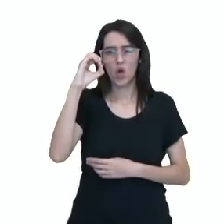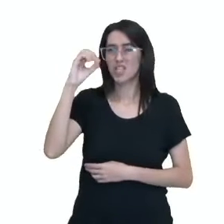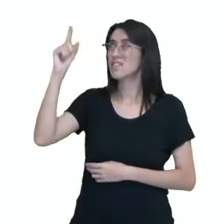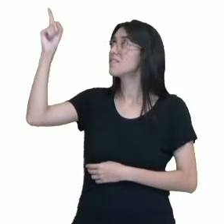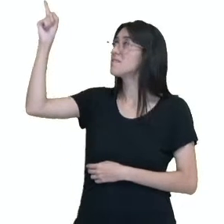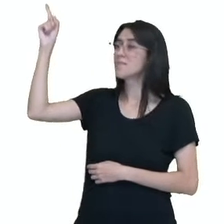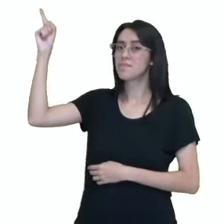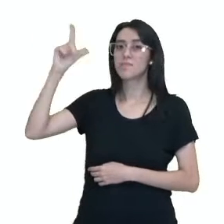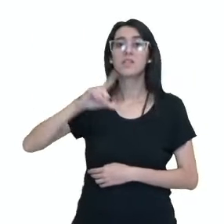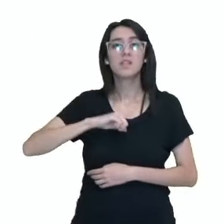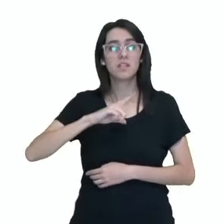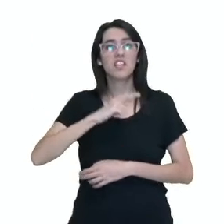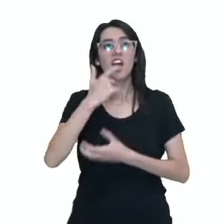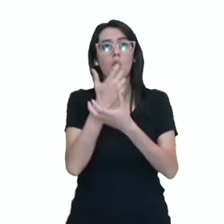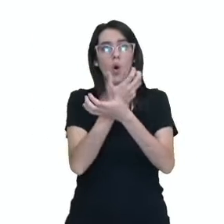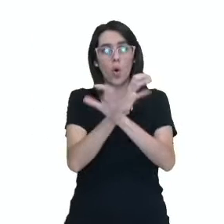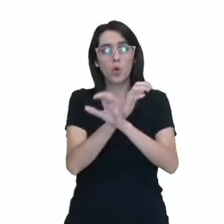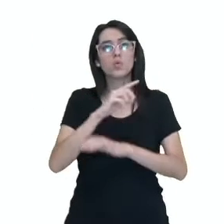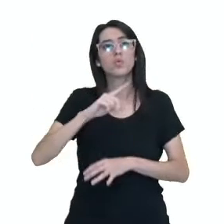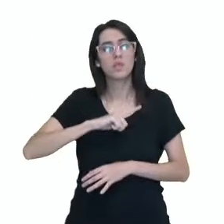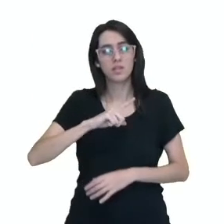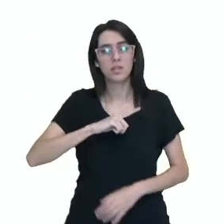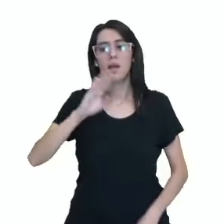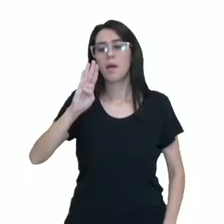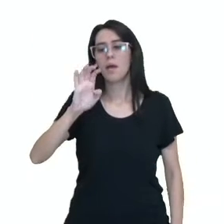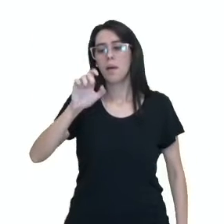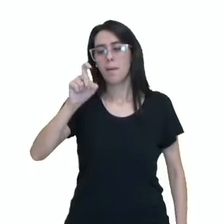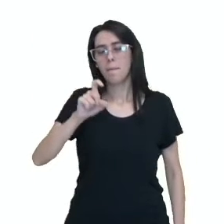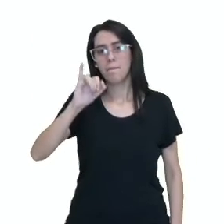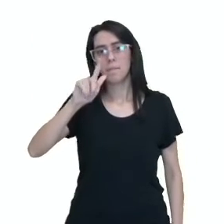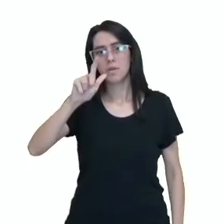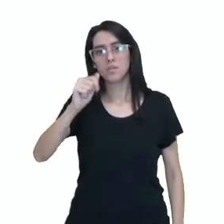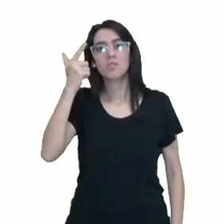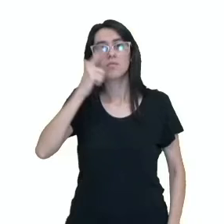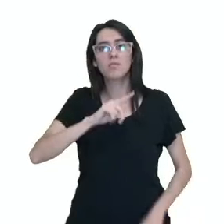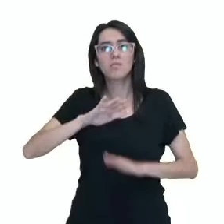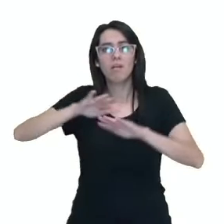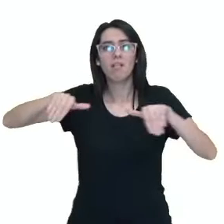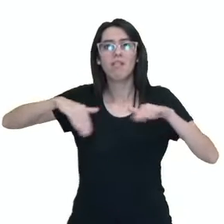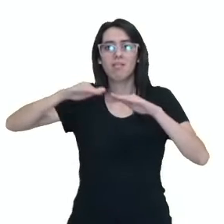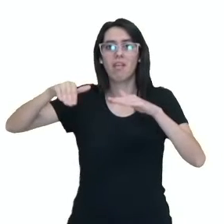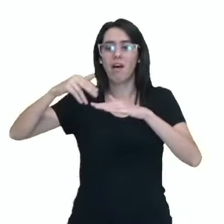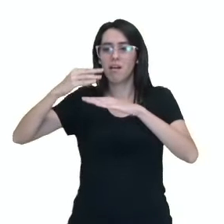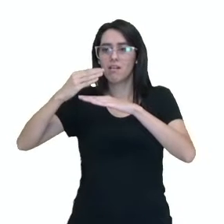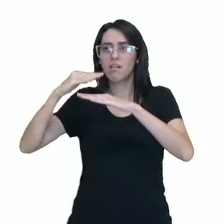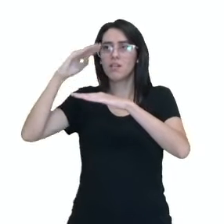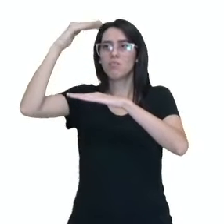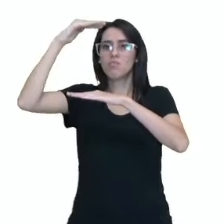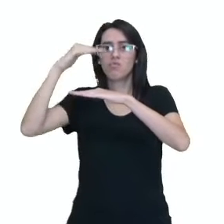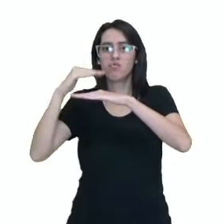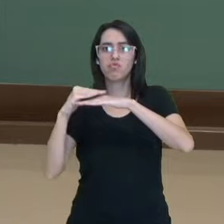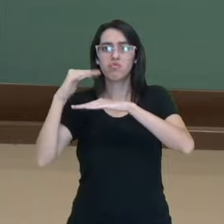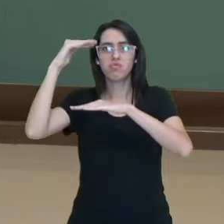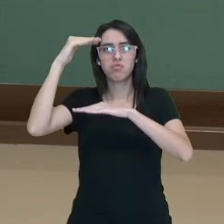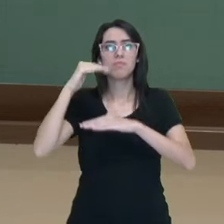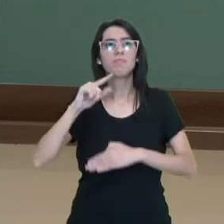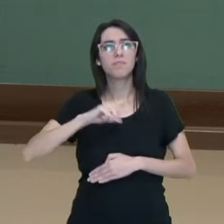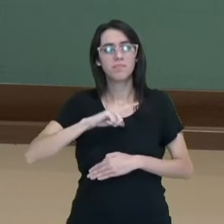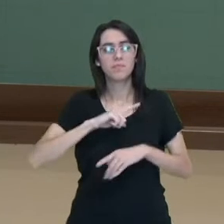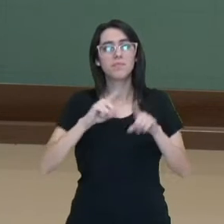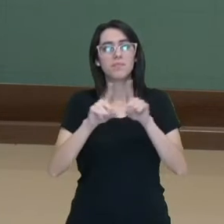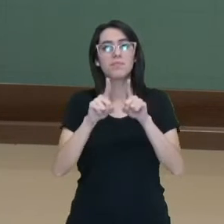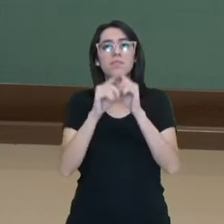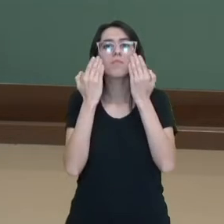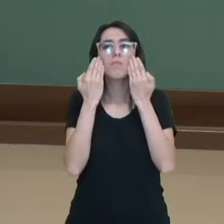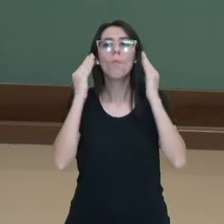aqueles que tem esqueleto ósseo, eles vão possuir a bexiga natatória, que ajuda na flutuabilidade, além da presença do opérculo, que